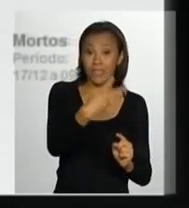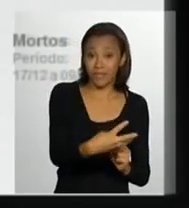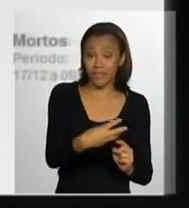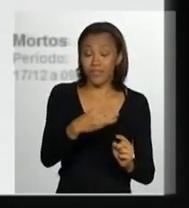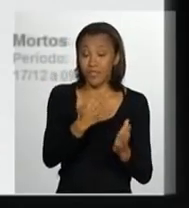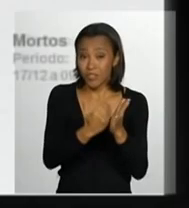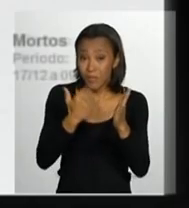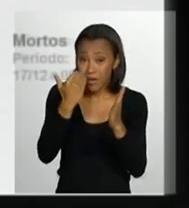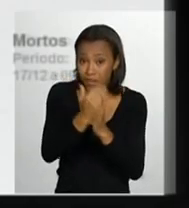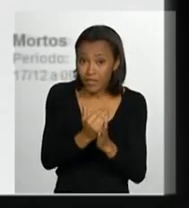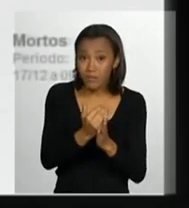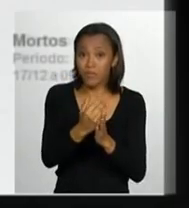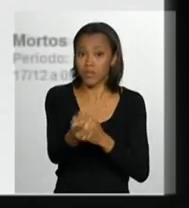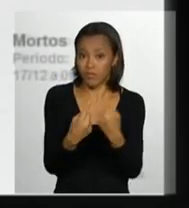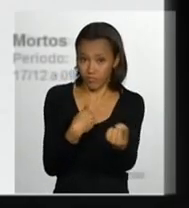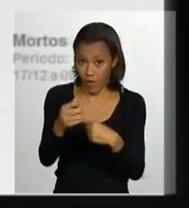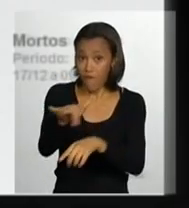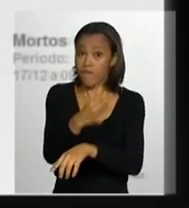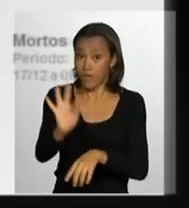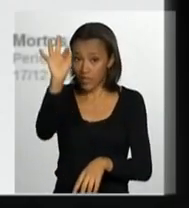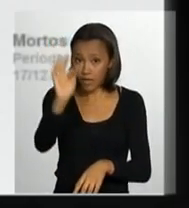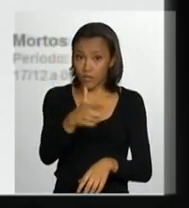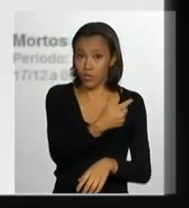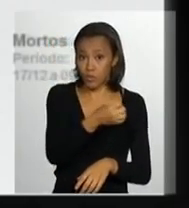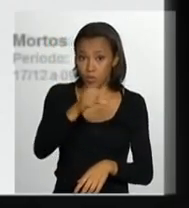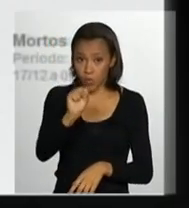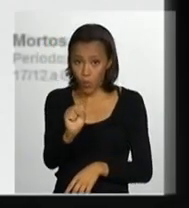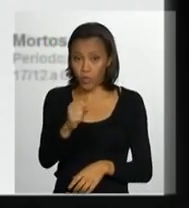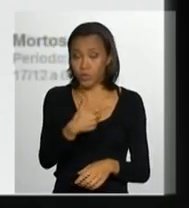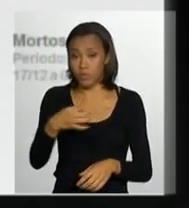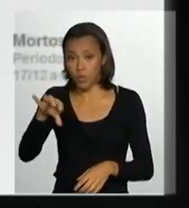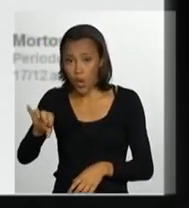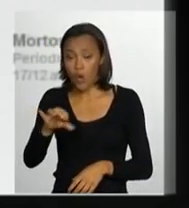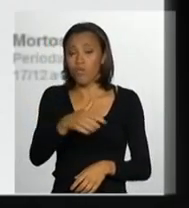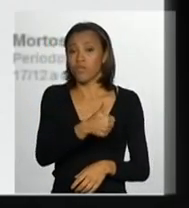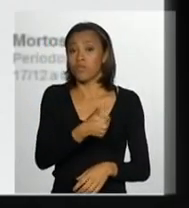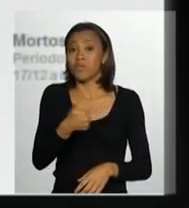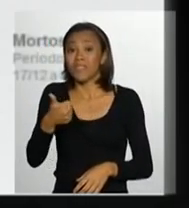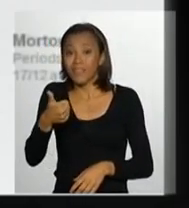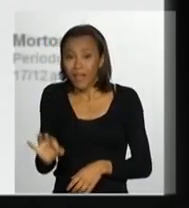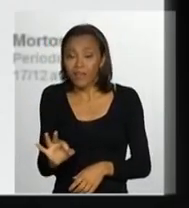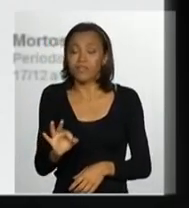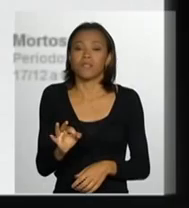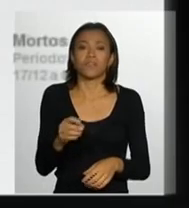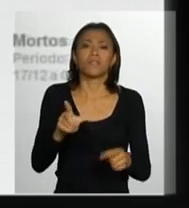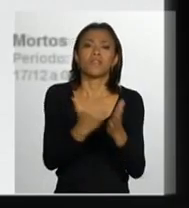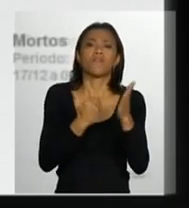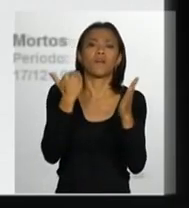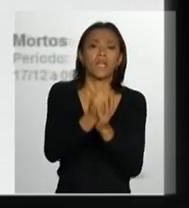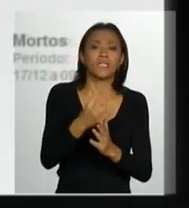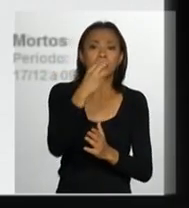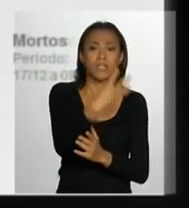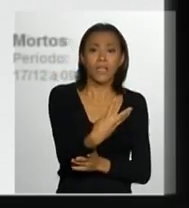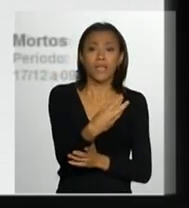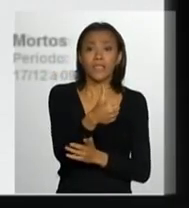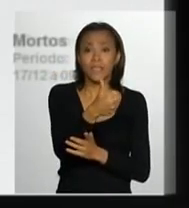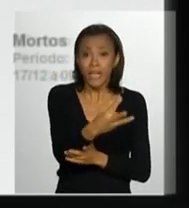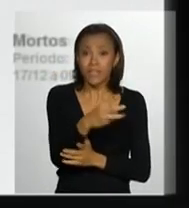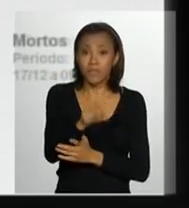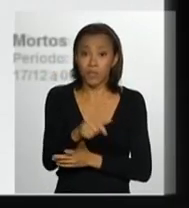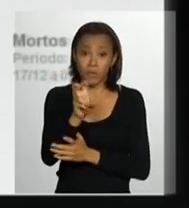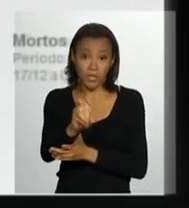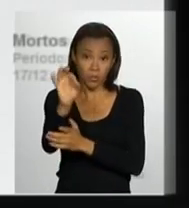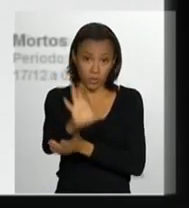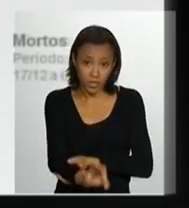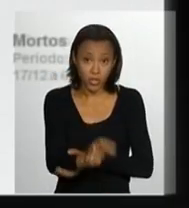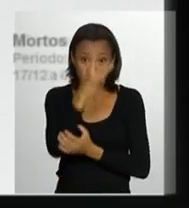rodovias federais entre 2008, 2009, 2009 e 2010. Um acréscimo de 13,5%